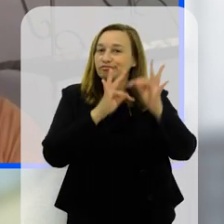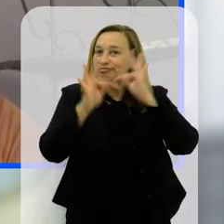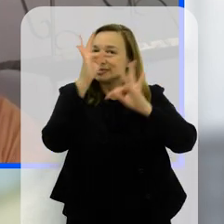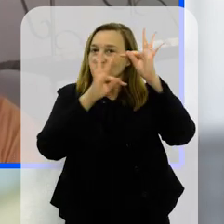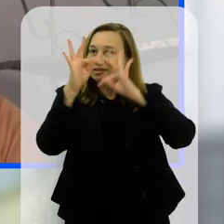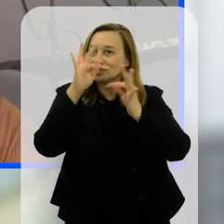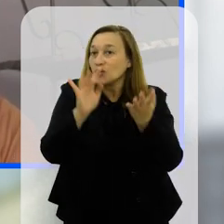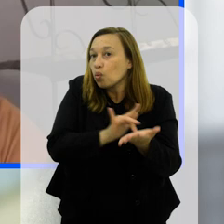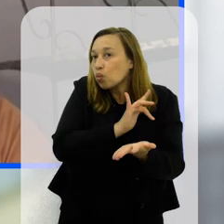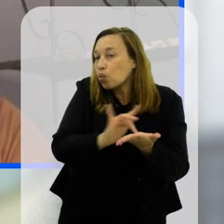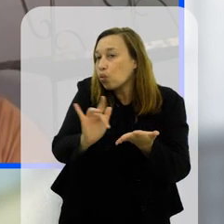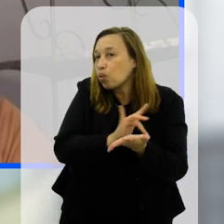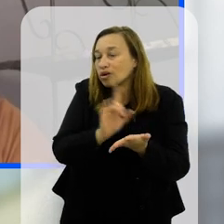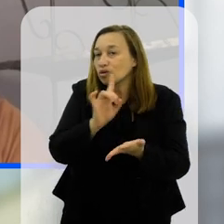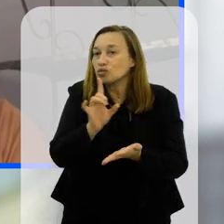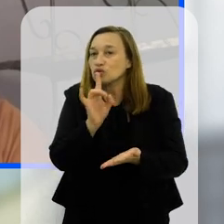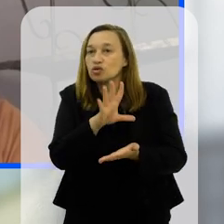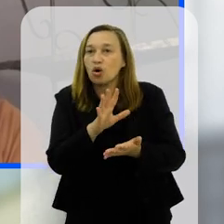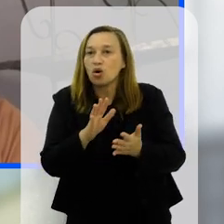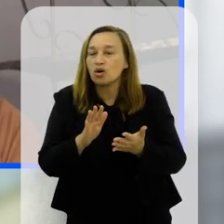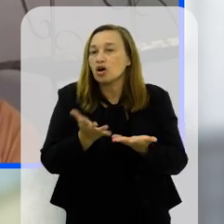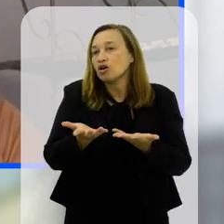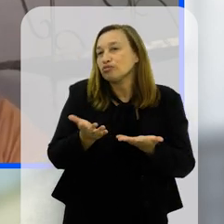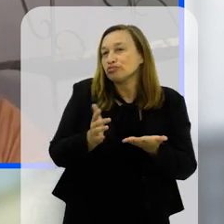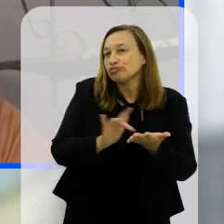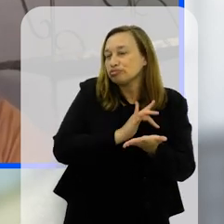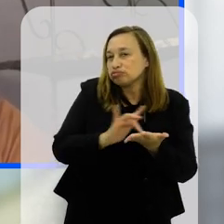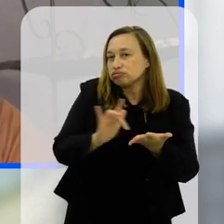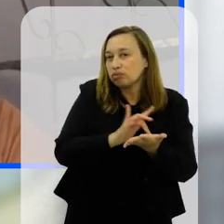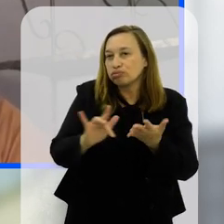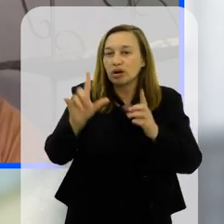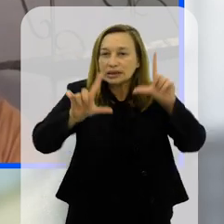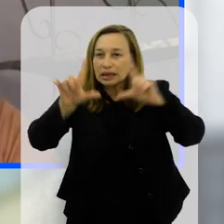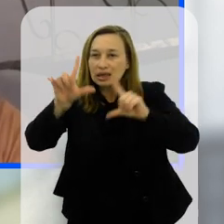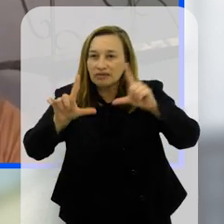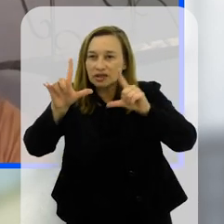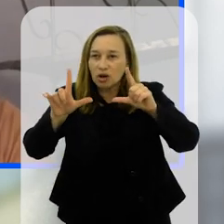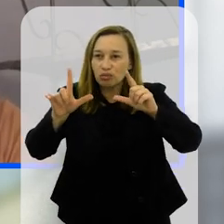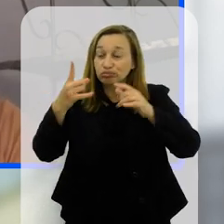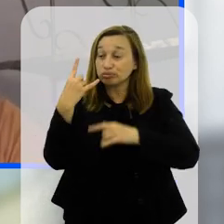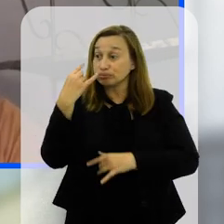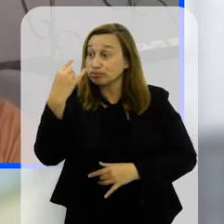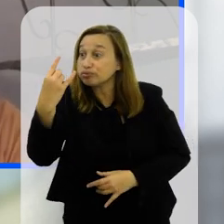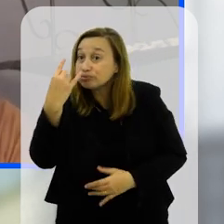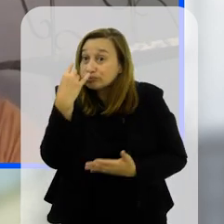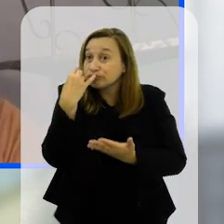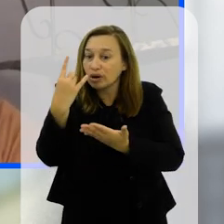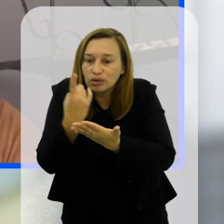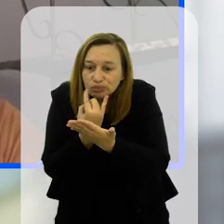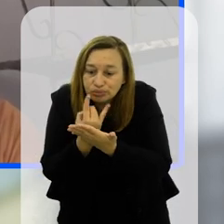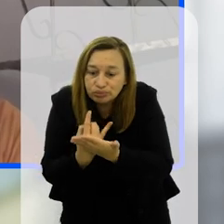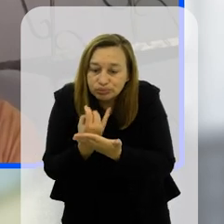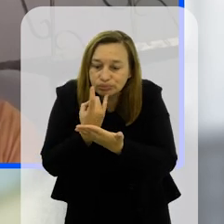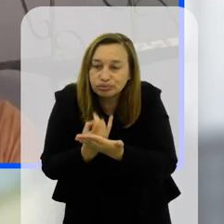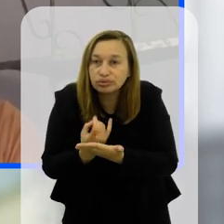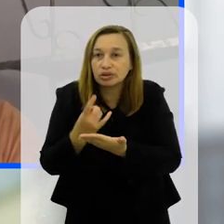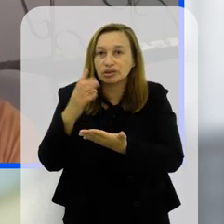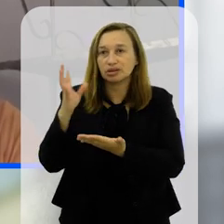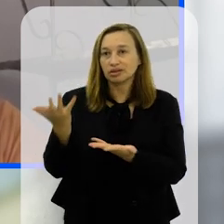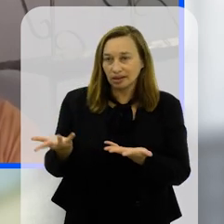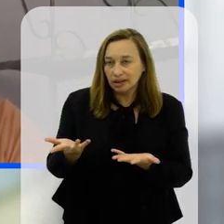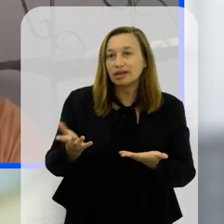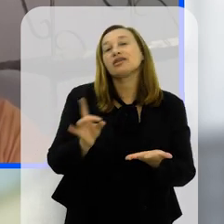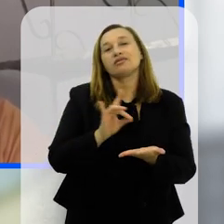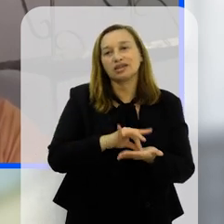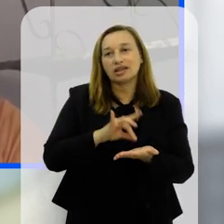a tecnologia a tela não só o celular a televisão é um atrativo a gente distrai fica preso ali por horas às